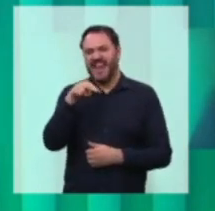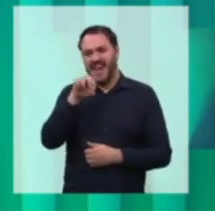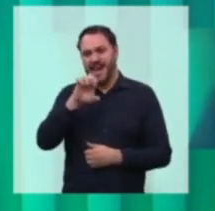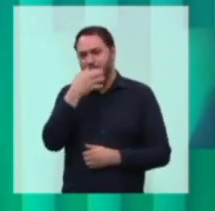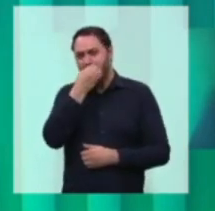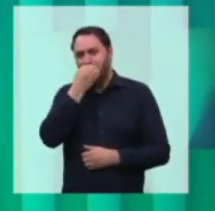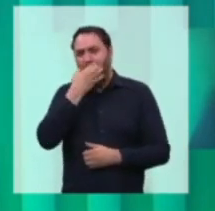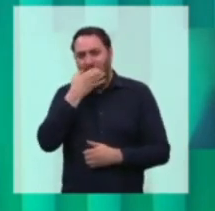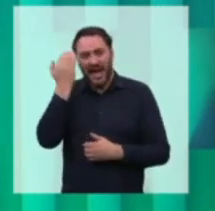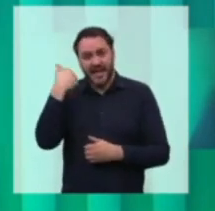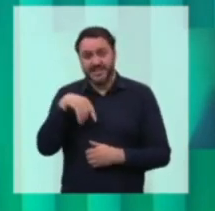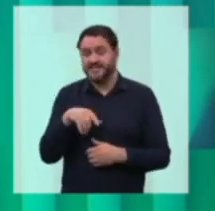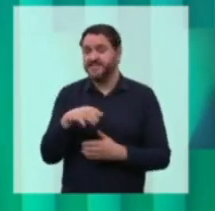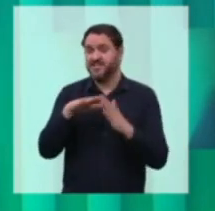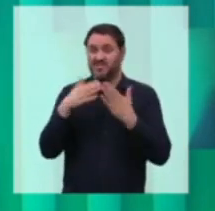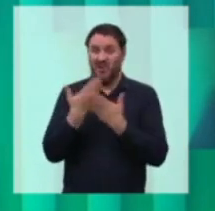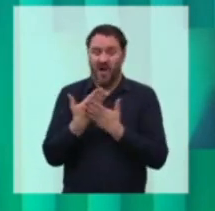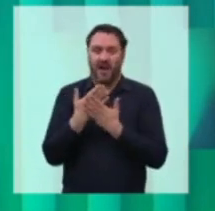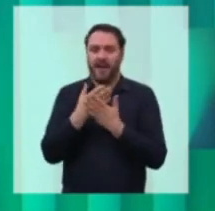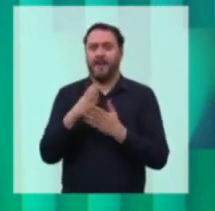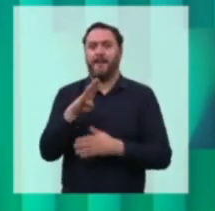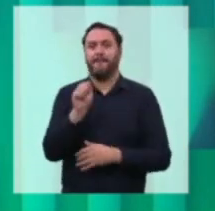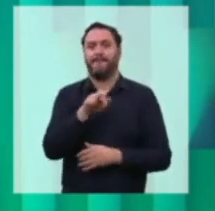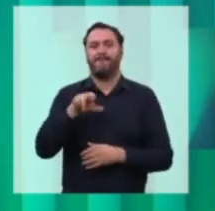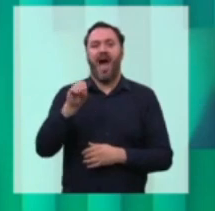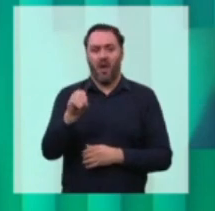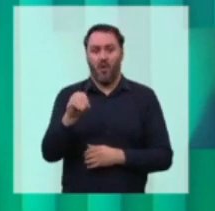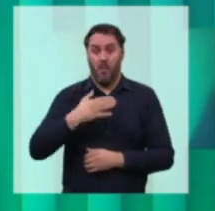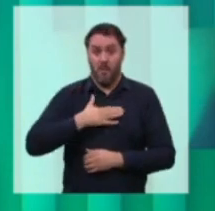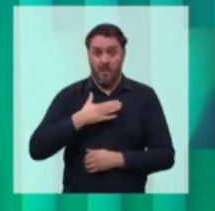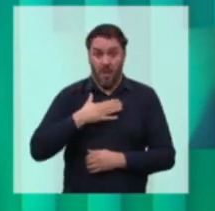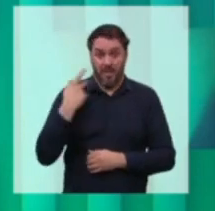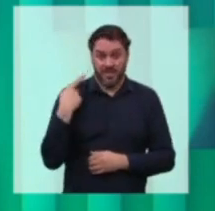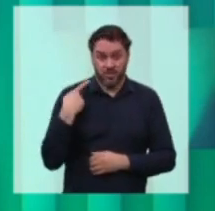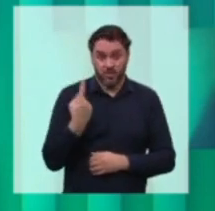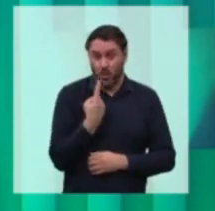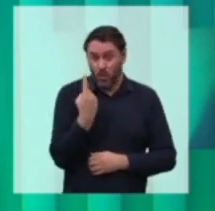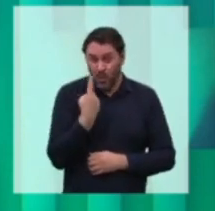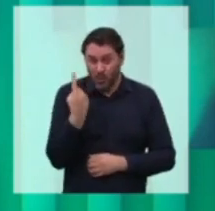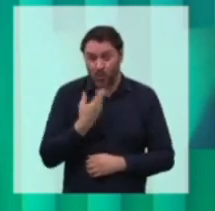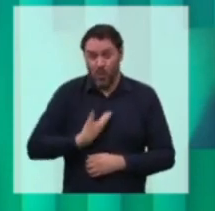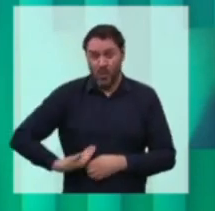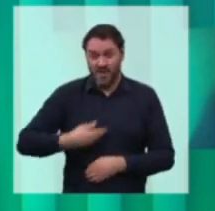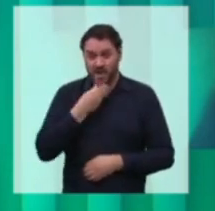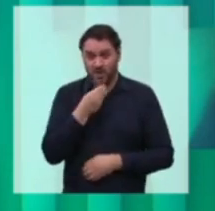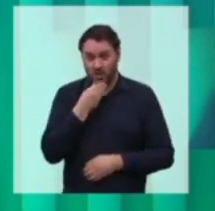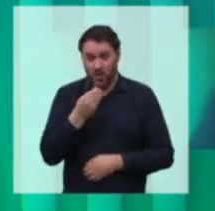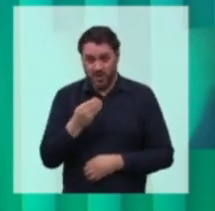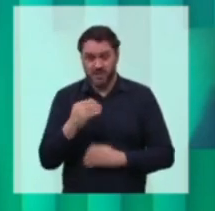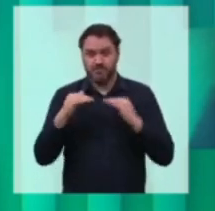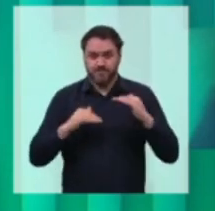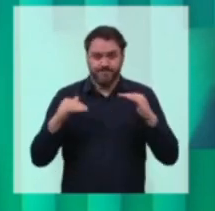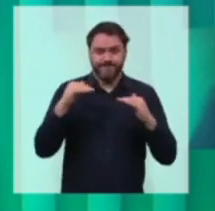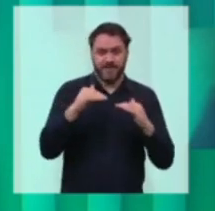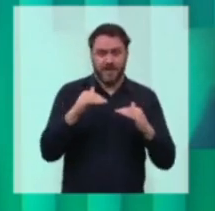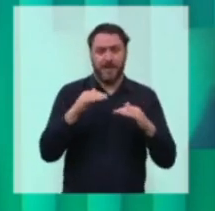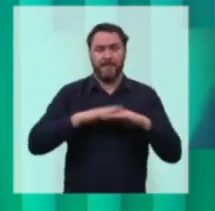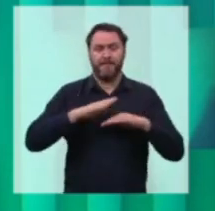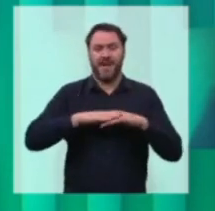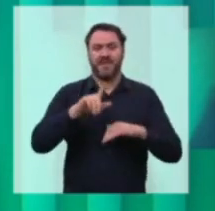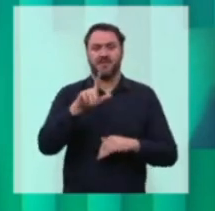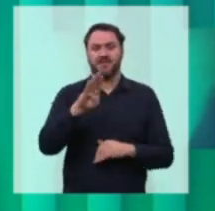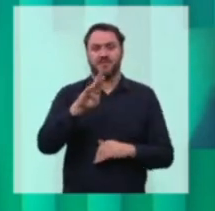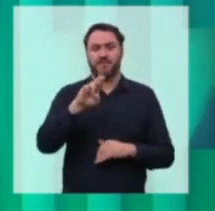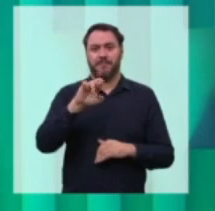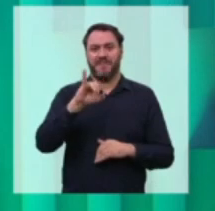do meu partido, do Partido Comunista do Brasil, foi o único governador do Brasil que superou o Leonel Brizola no número de escolas construídas.